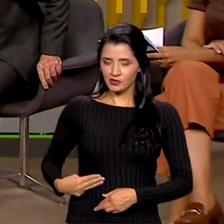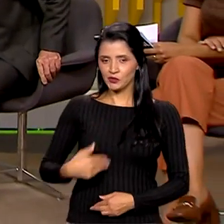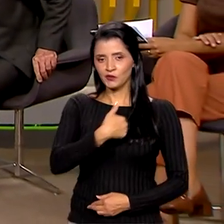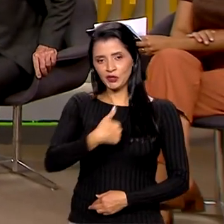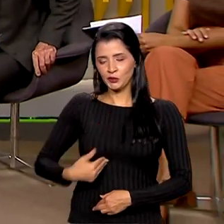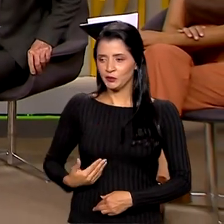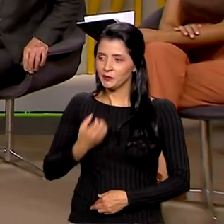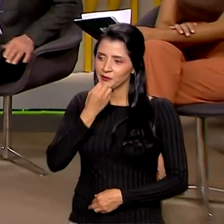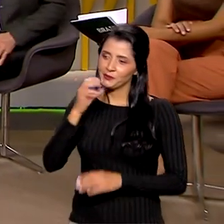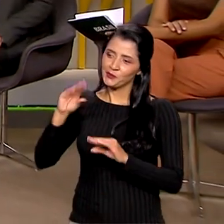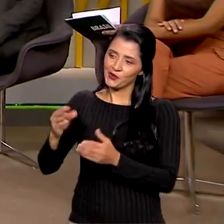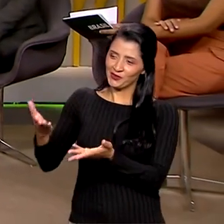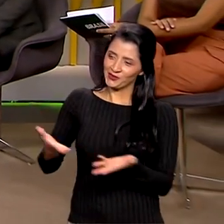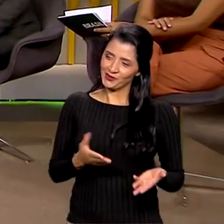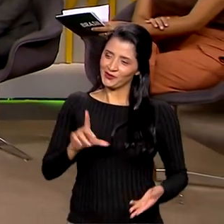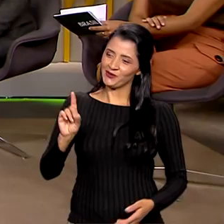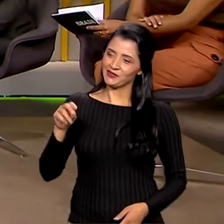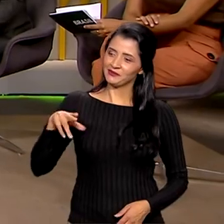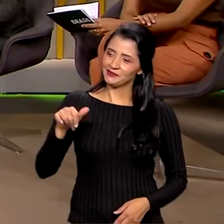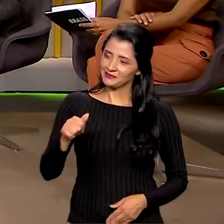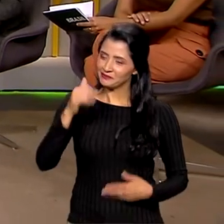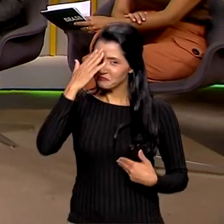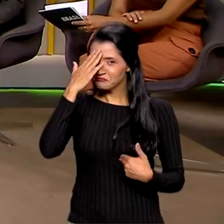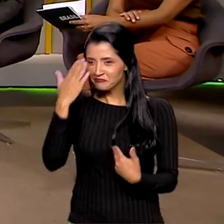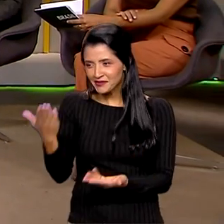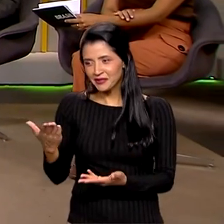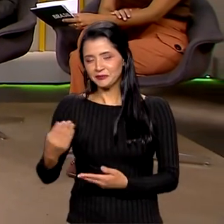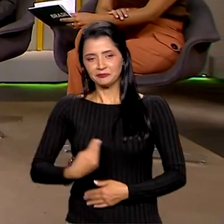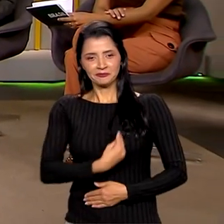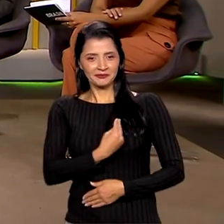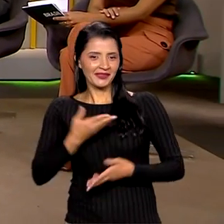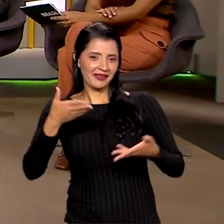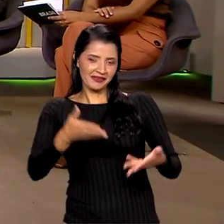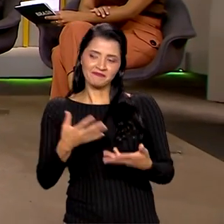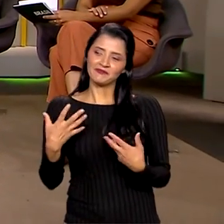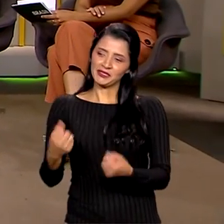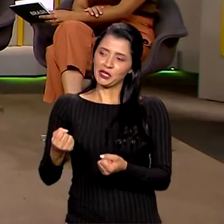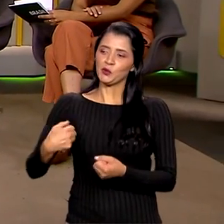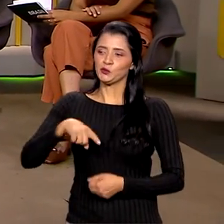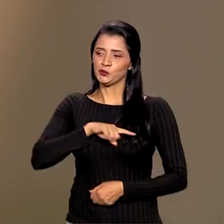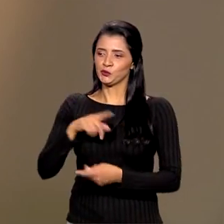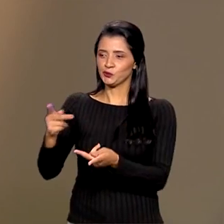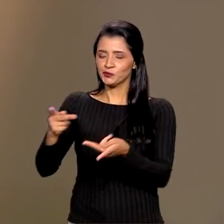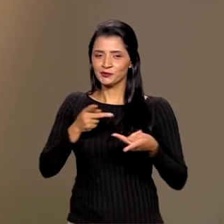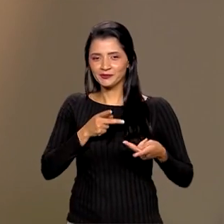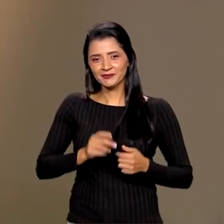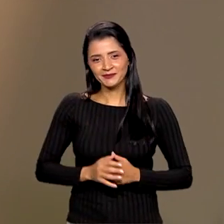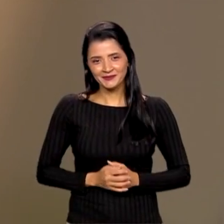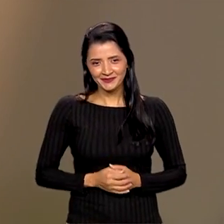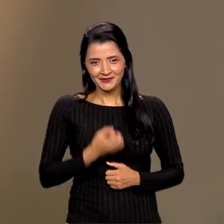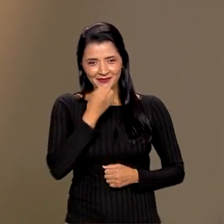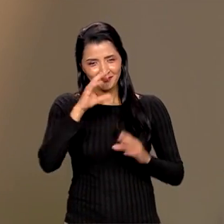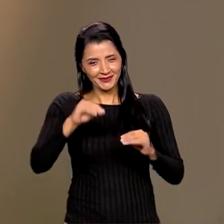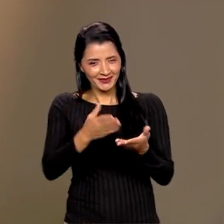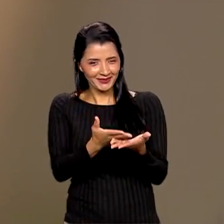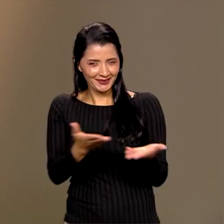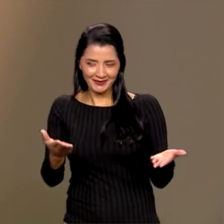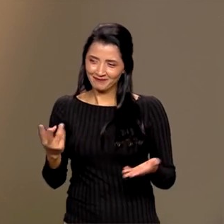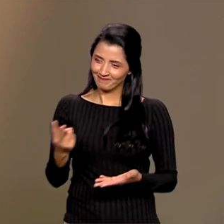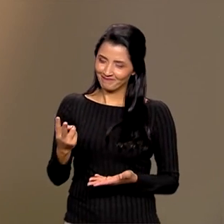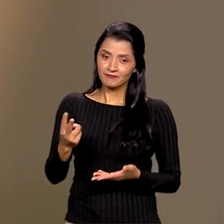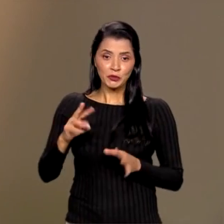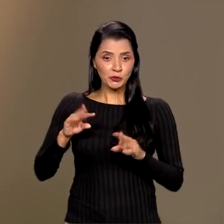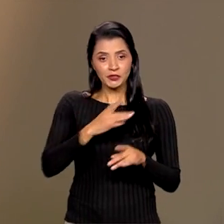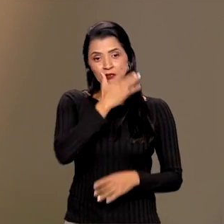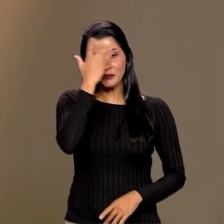Muito boa noite, Danilo. Obrigado pela sua participação, por aceitar o nosso convite. Boa noite, Roberto. Boa noite, Ana. Boa noite a todos que